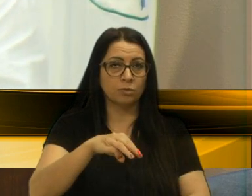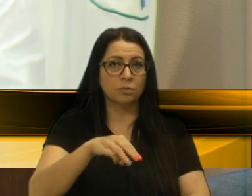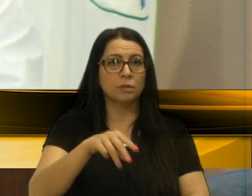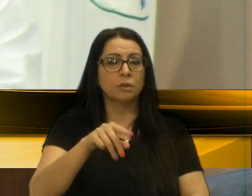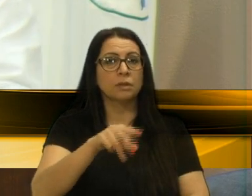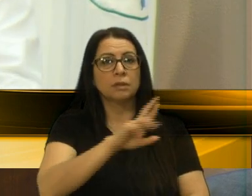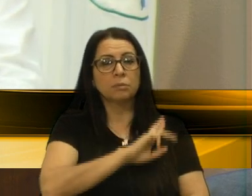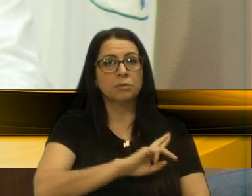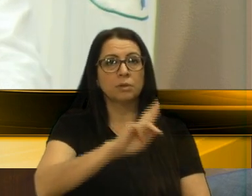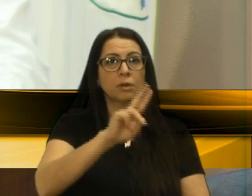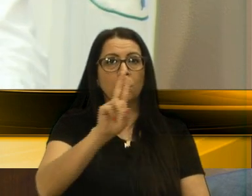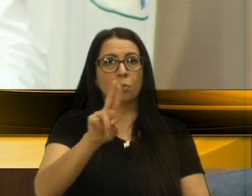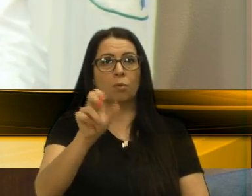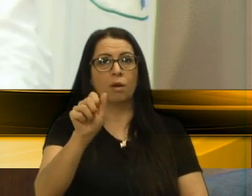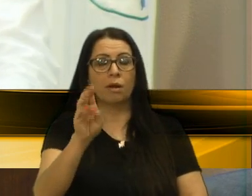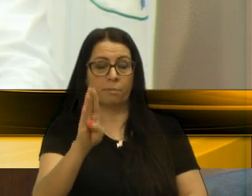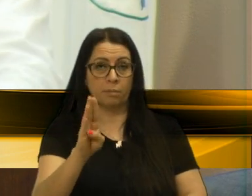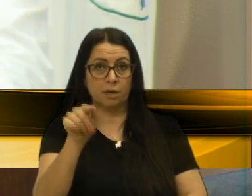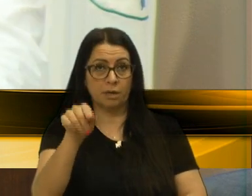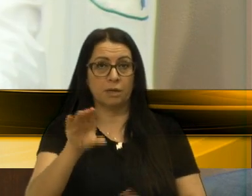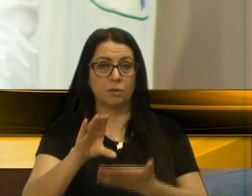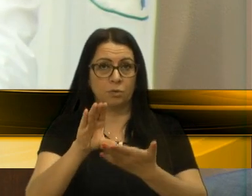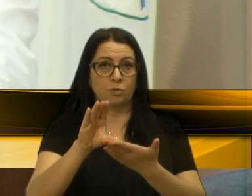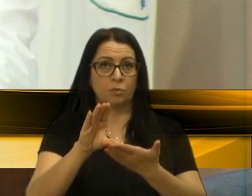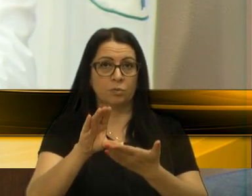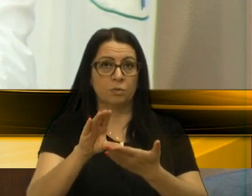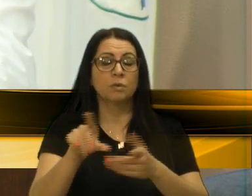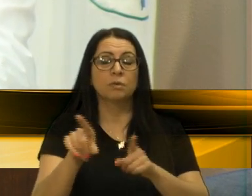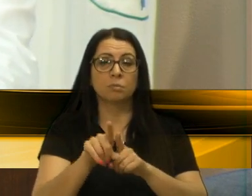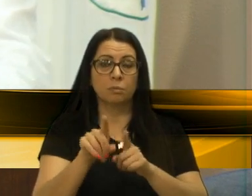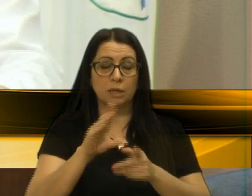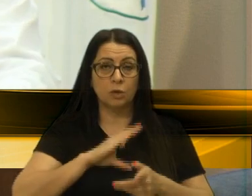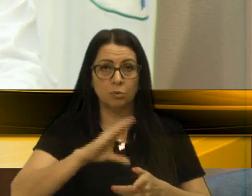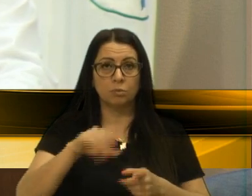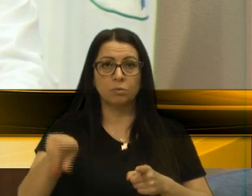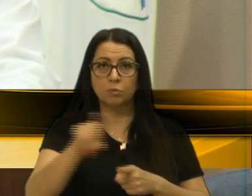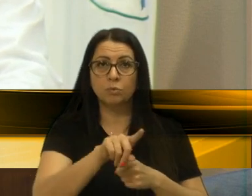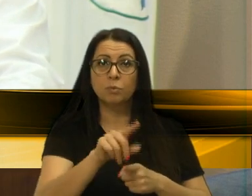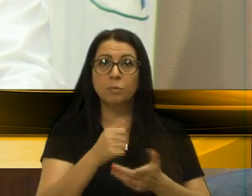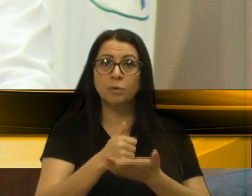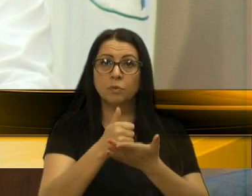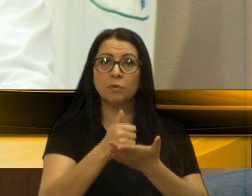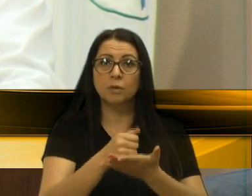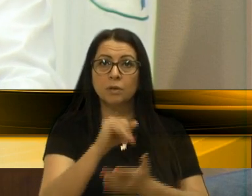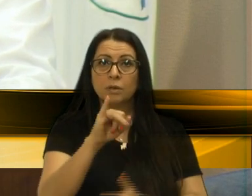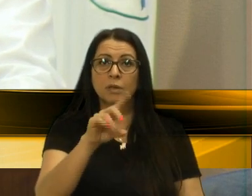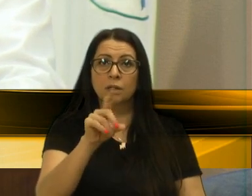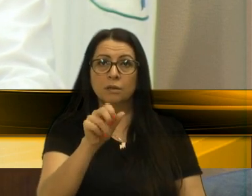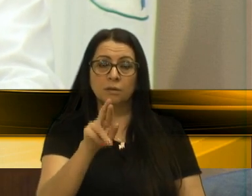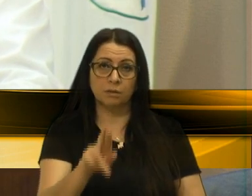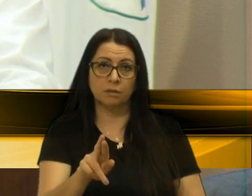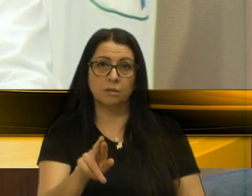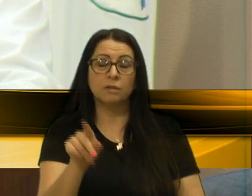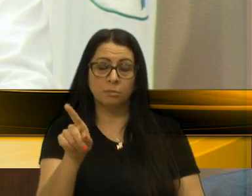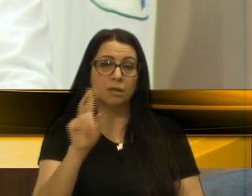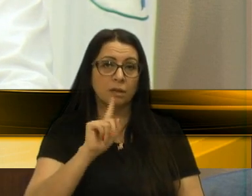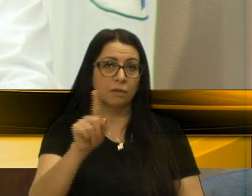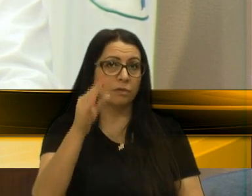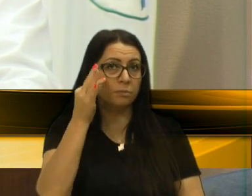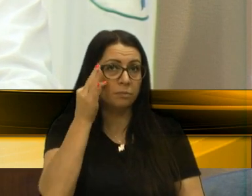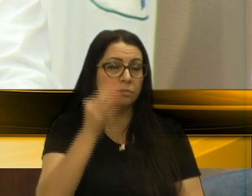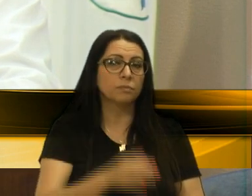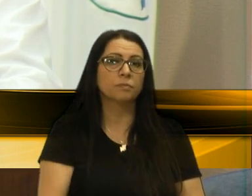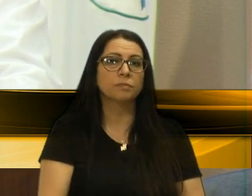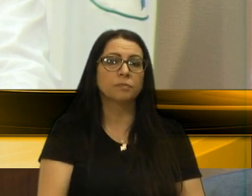a UAB lá naquele conselho, e solicitei também ao nosso assessor da comissão, Idair Mosquem, que lá se fizessem